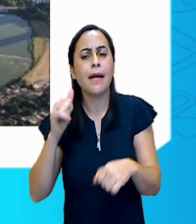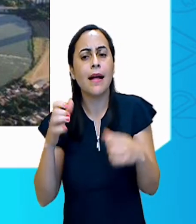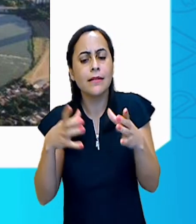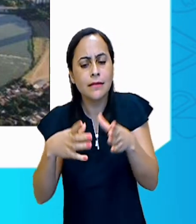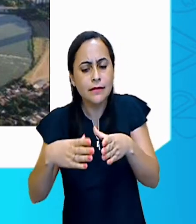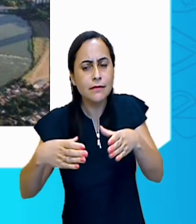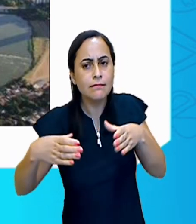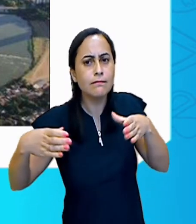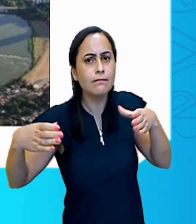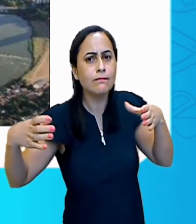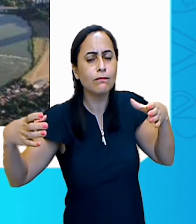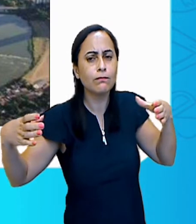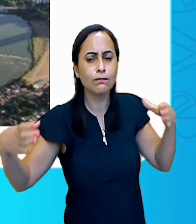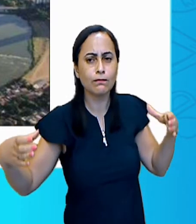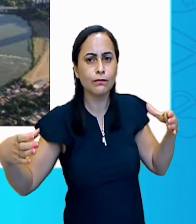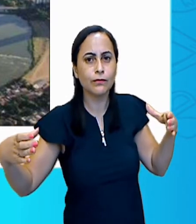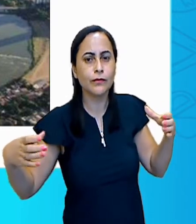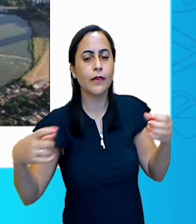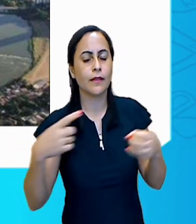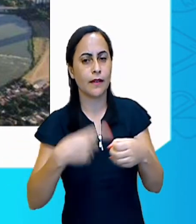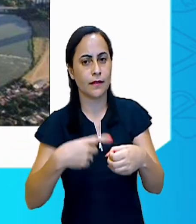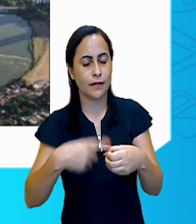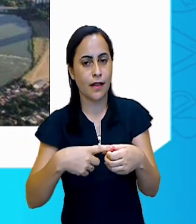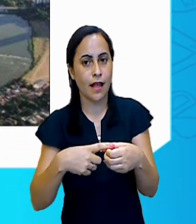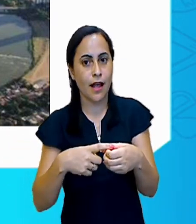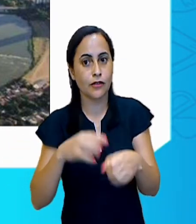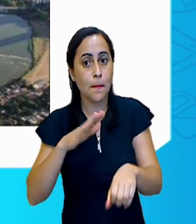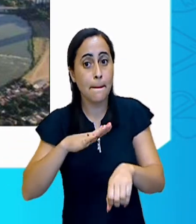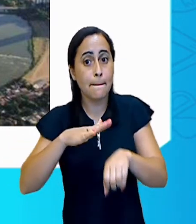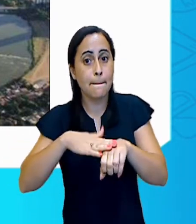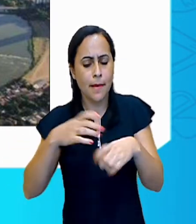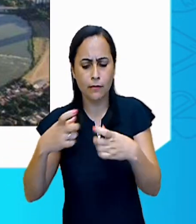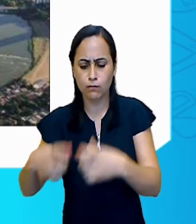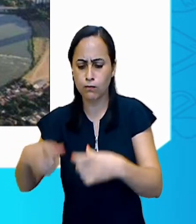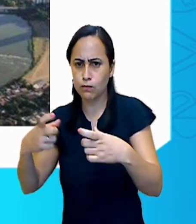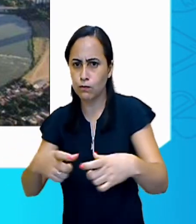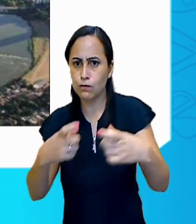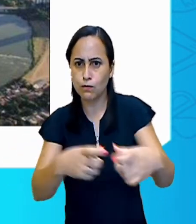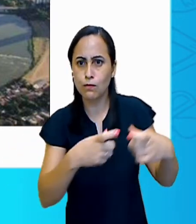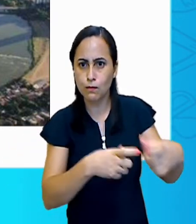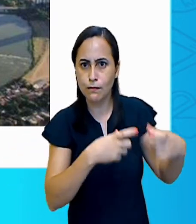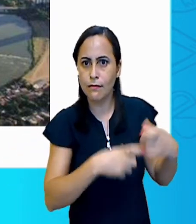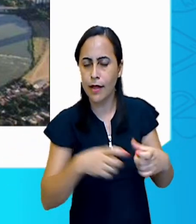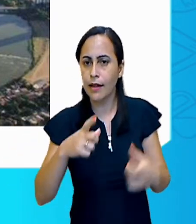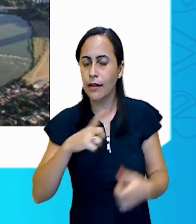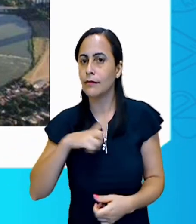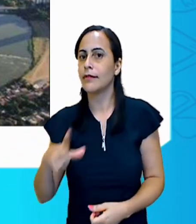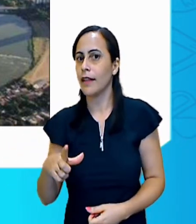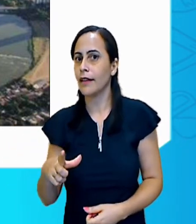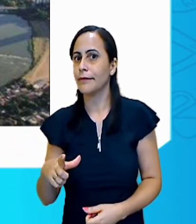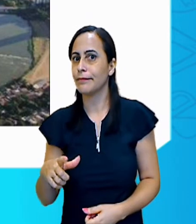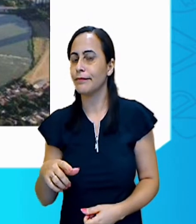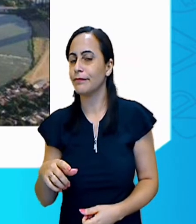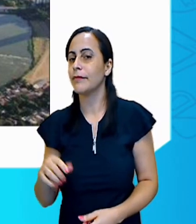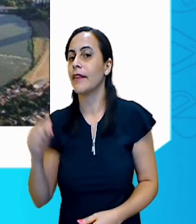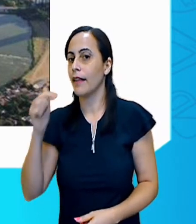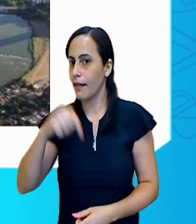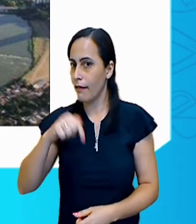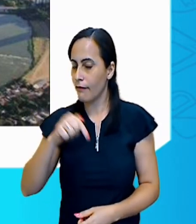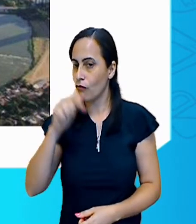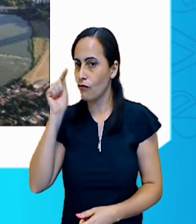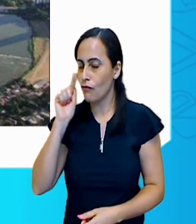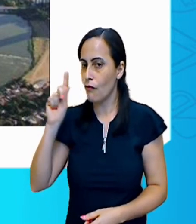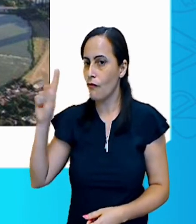maior a quantidade de bairros. Ah, então, Governador Valadares tem muitos bairros.